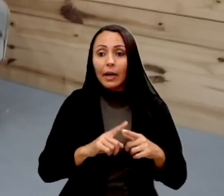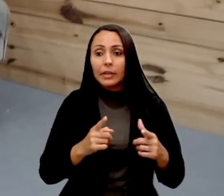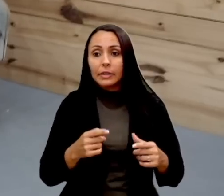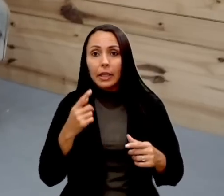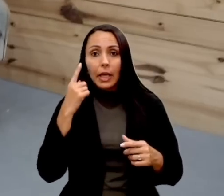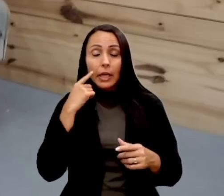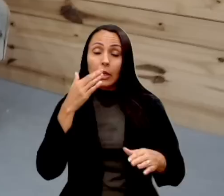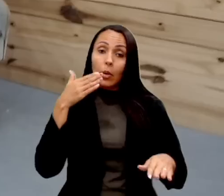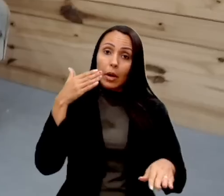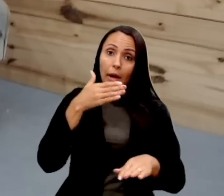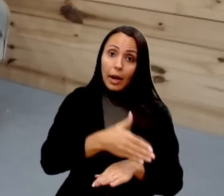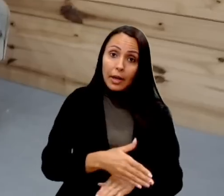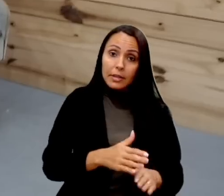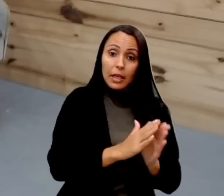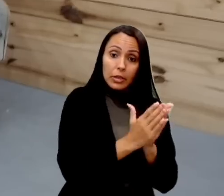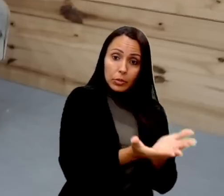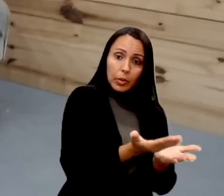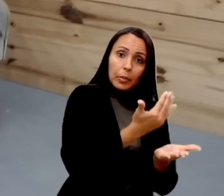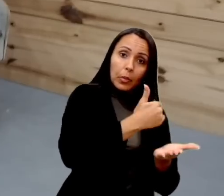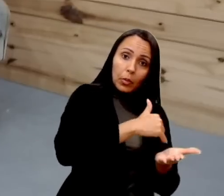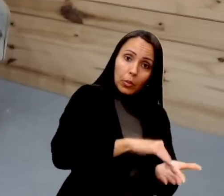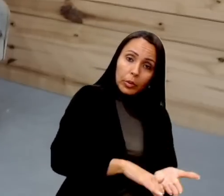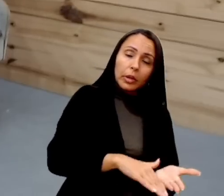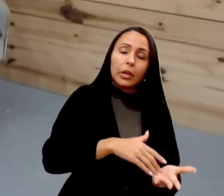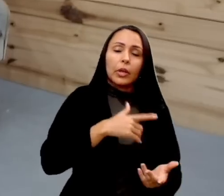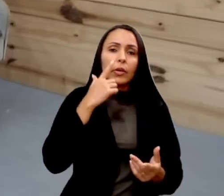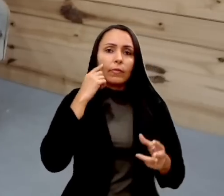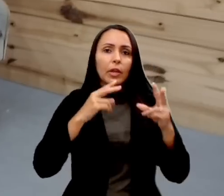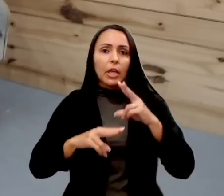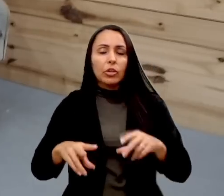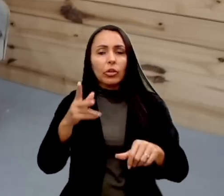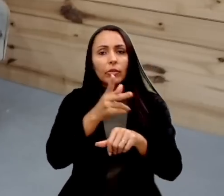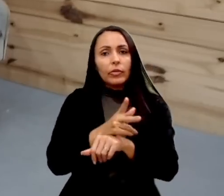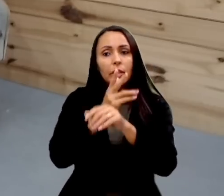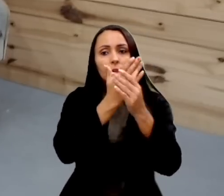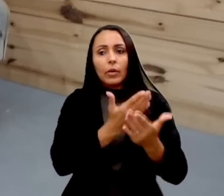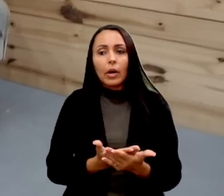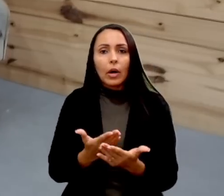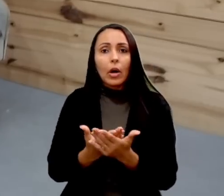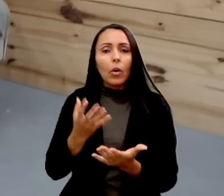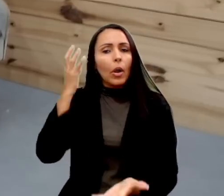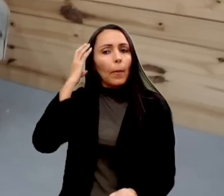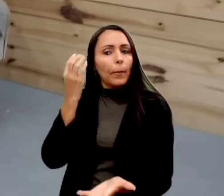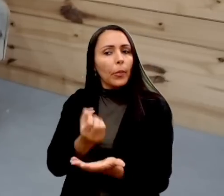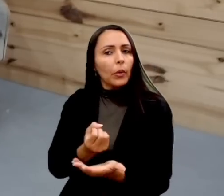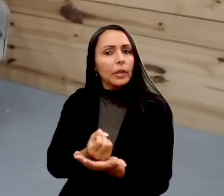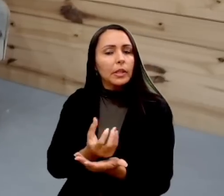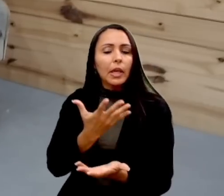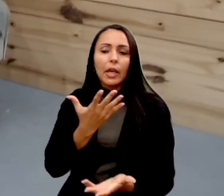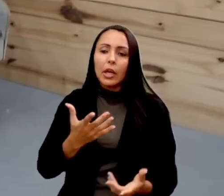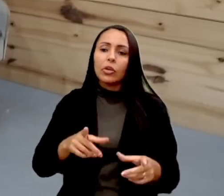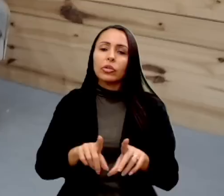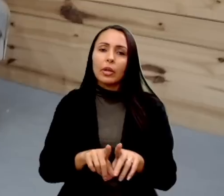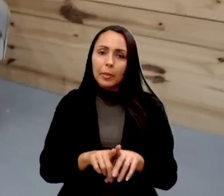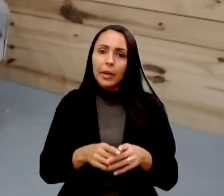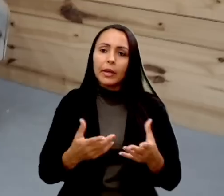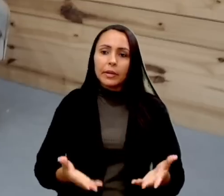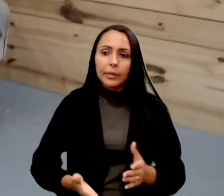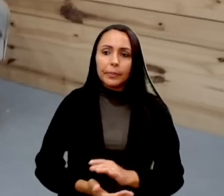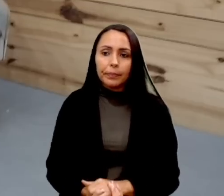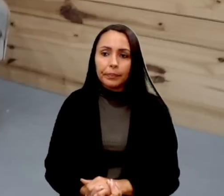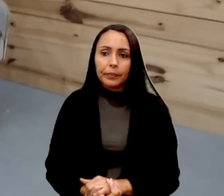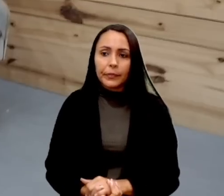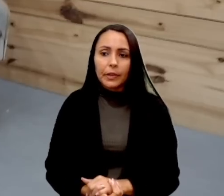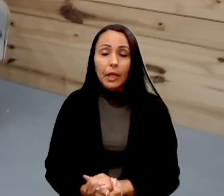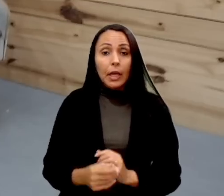acesse o e-book, veja as videoaulas, mas ouça também os podcasts, porque a vai dar umas dicas interessantes sobre o tema. E